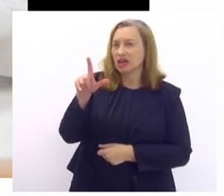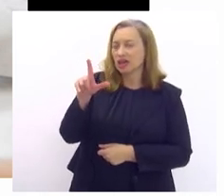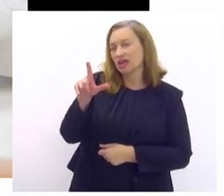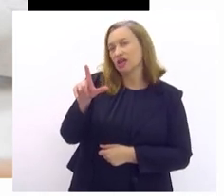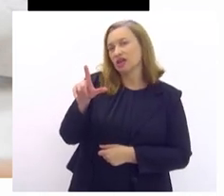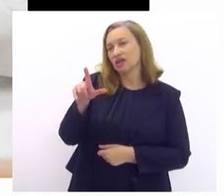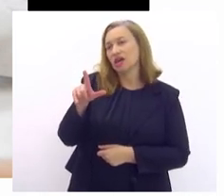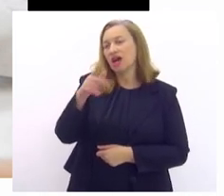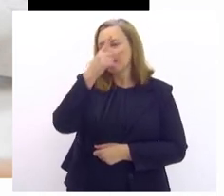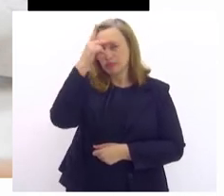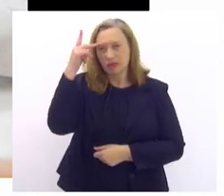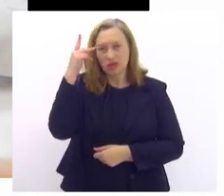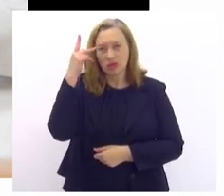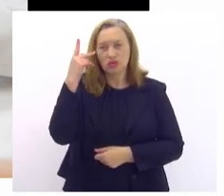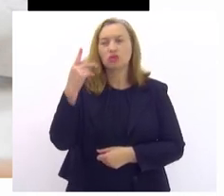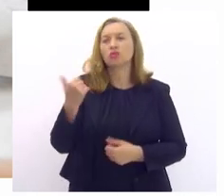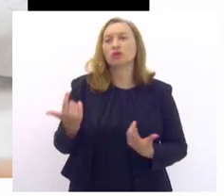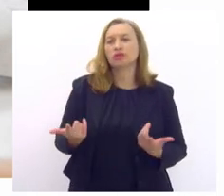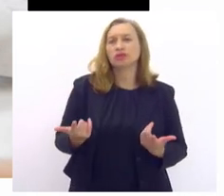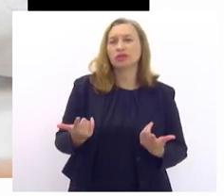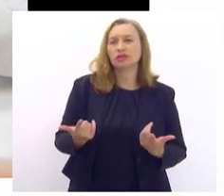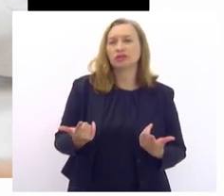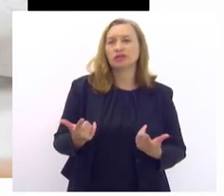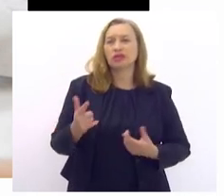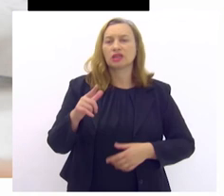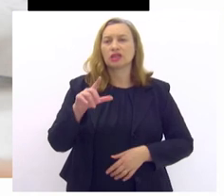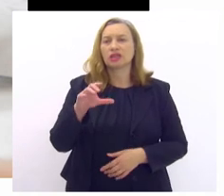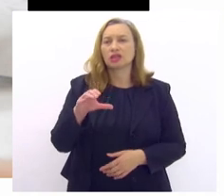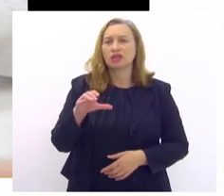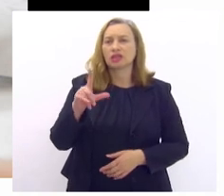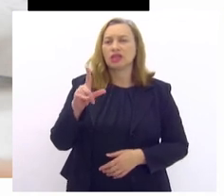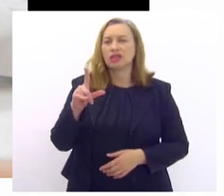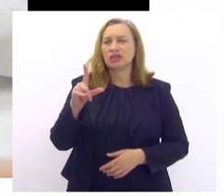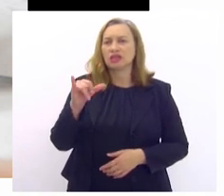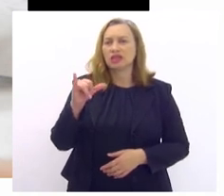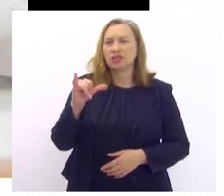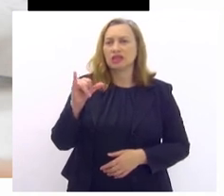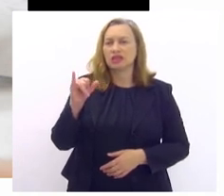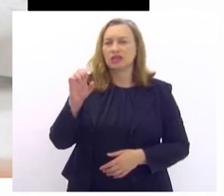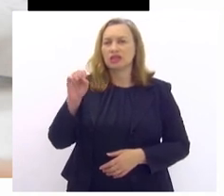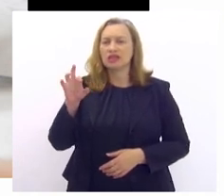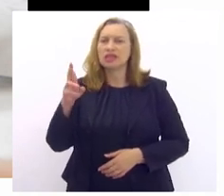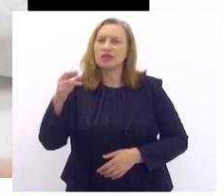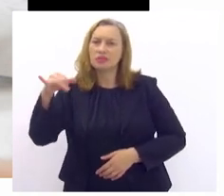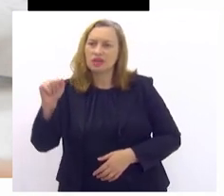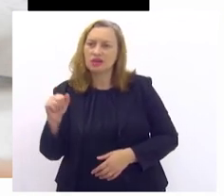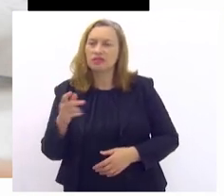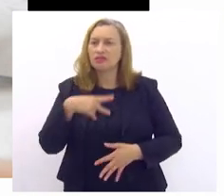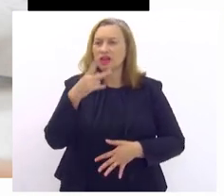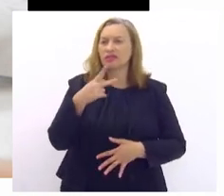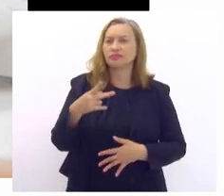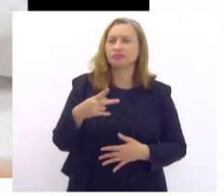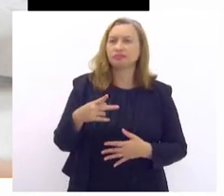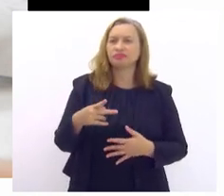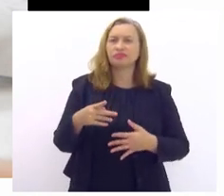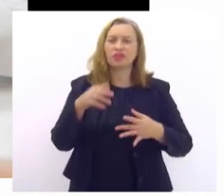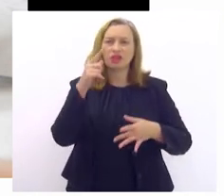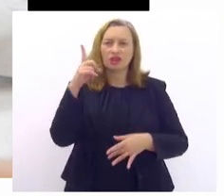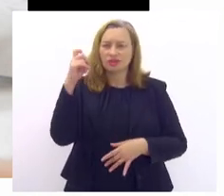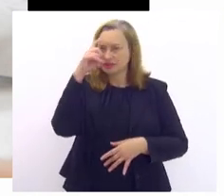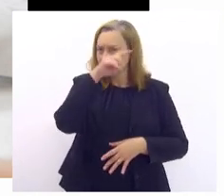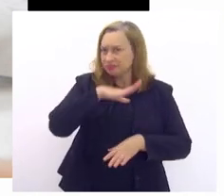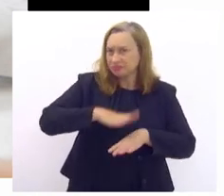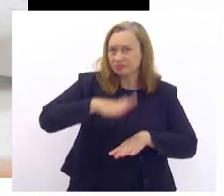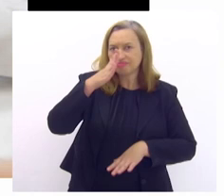está exposta, e tantas crises também de hipoglicemia, fazendo com que essa complicação seja muito